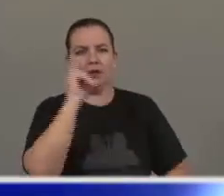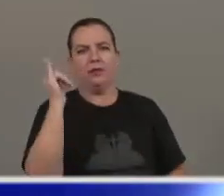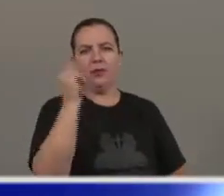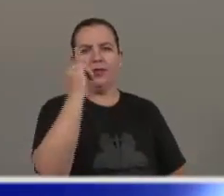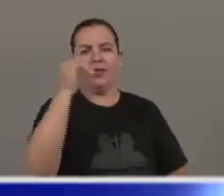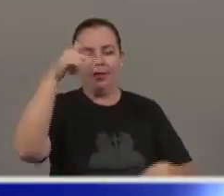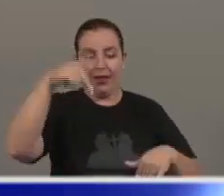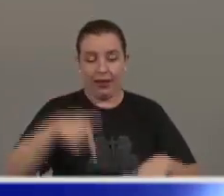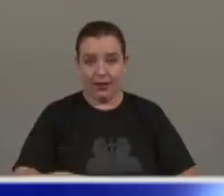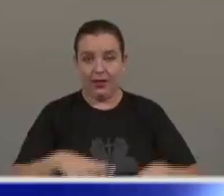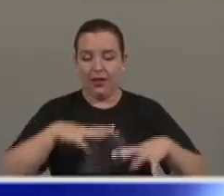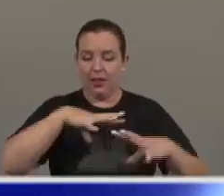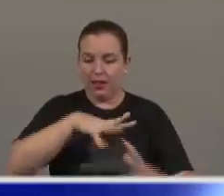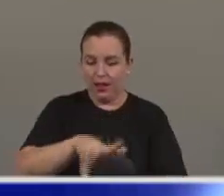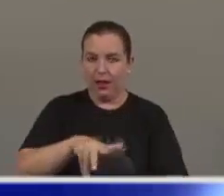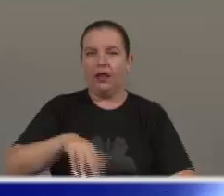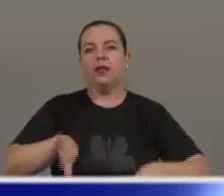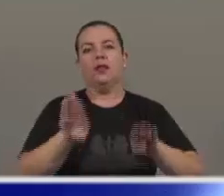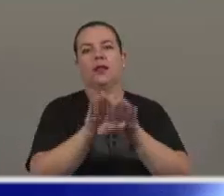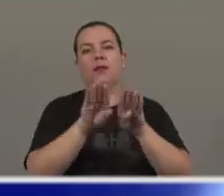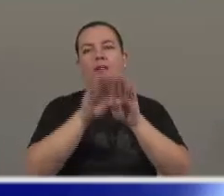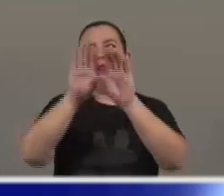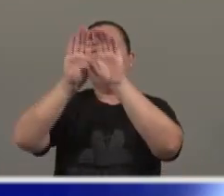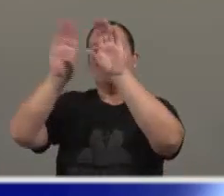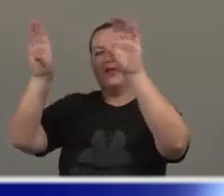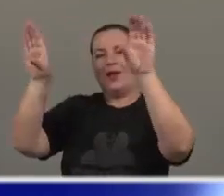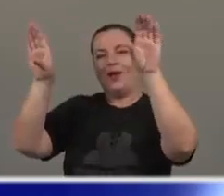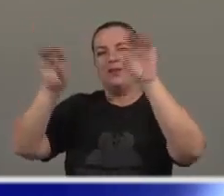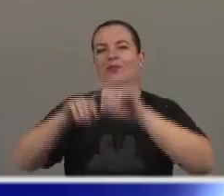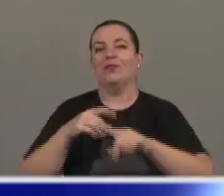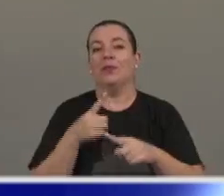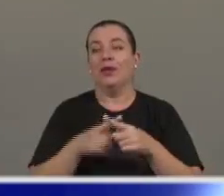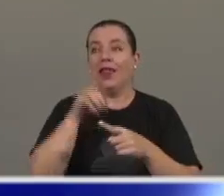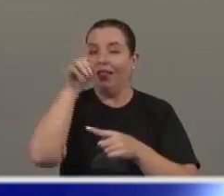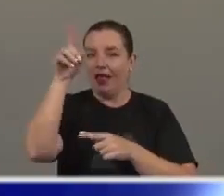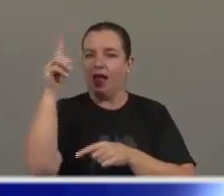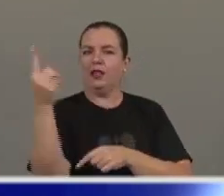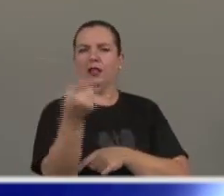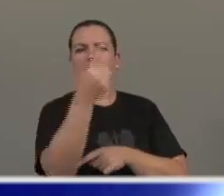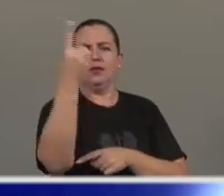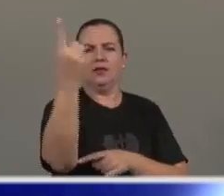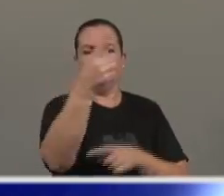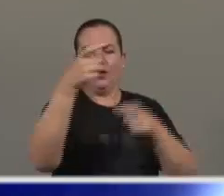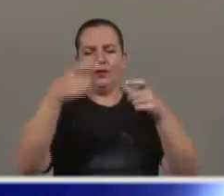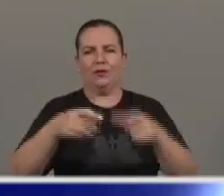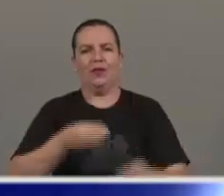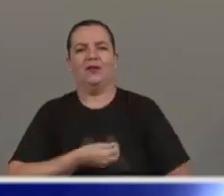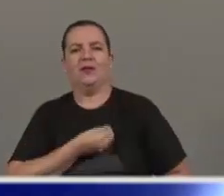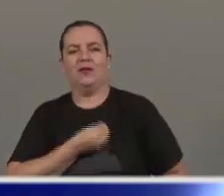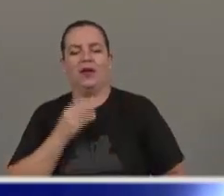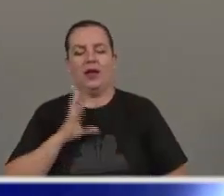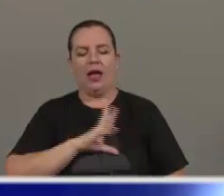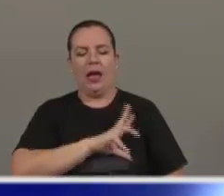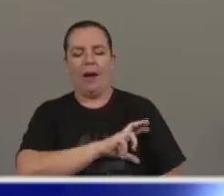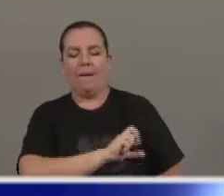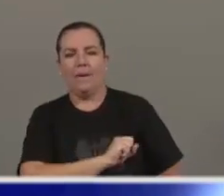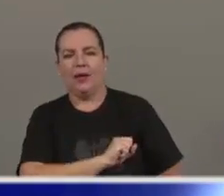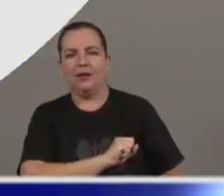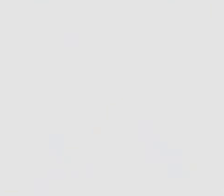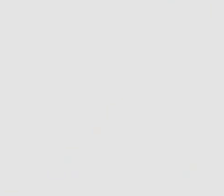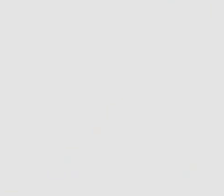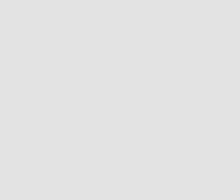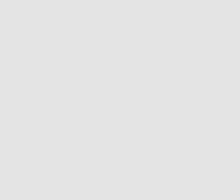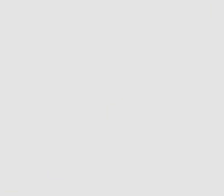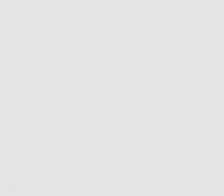porque no céu a caridade será a nossa eterna ocupação, amar a Deus e ser amado